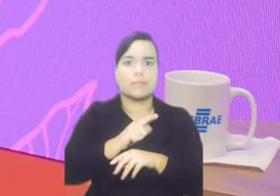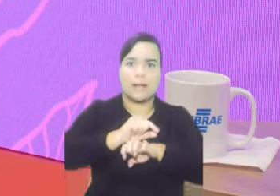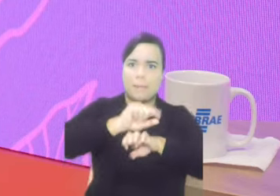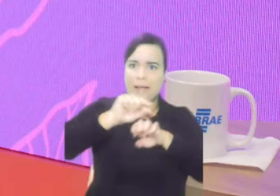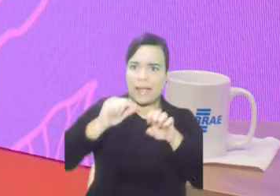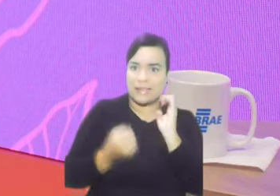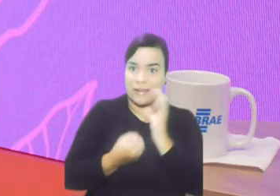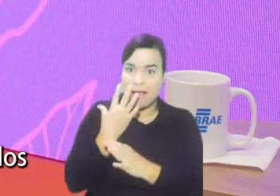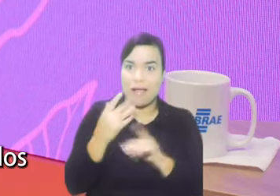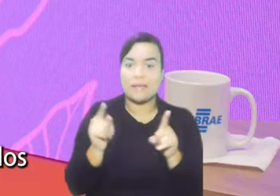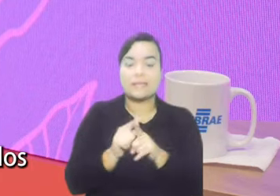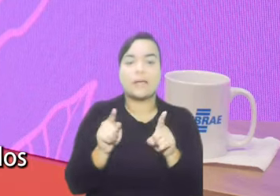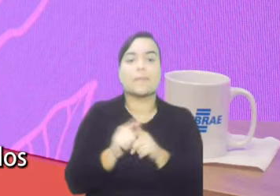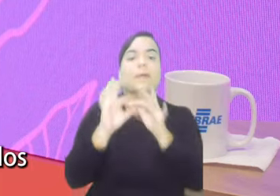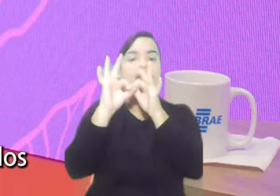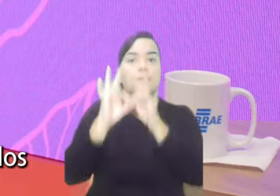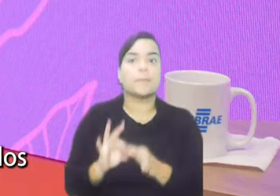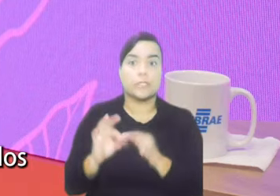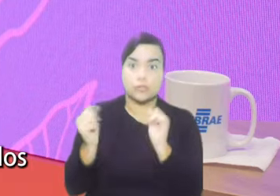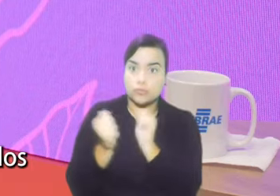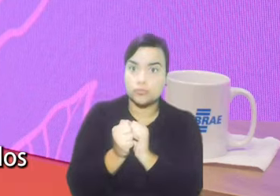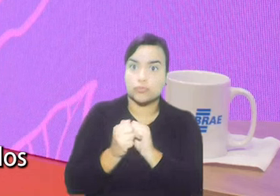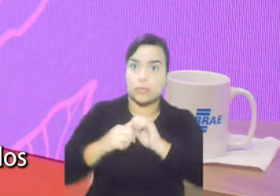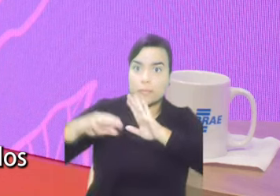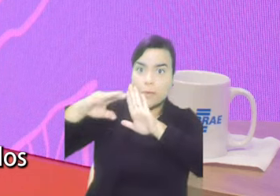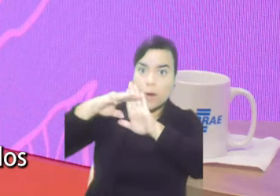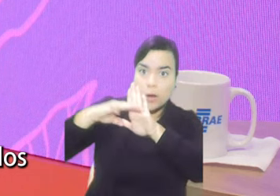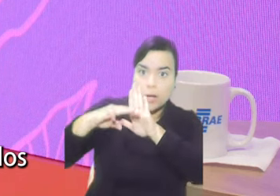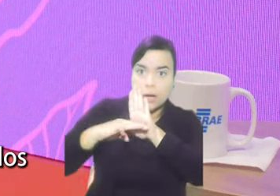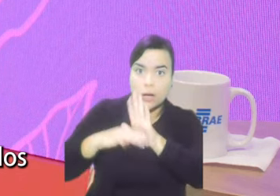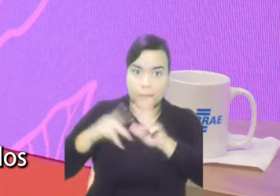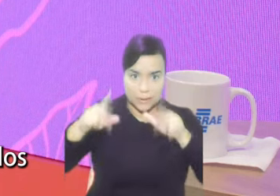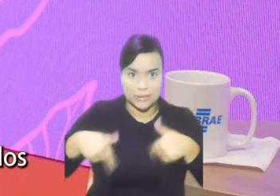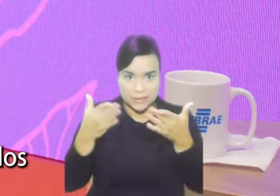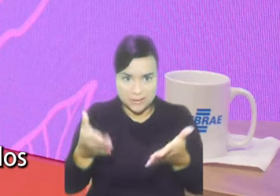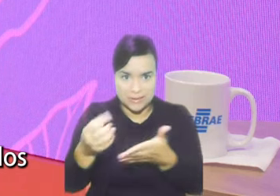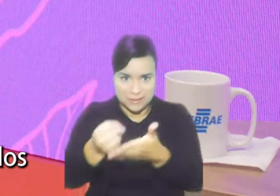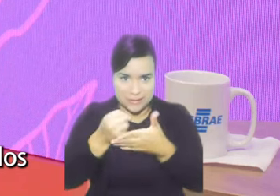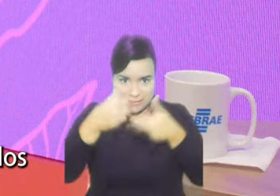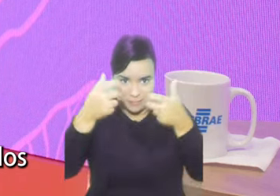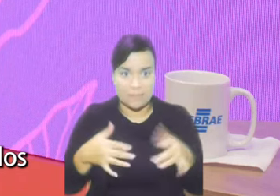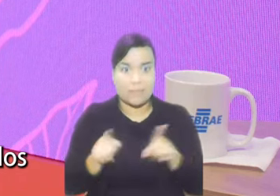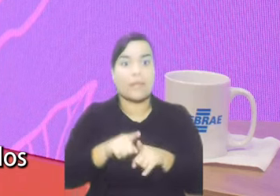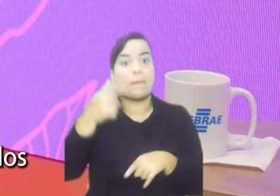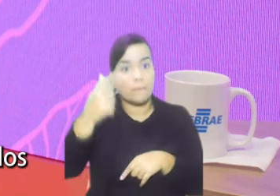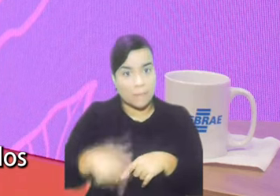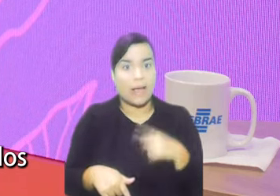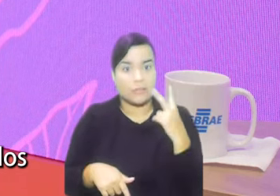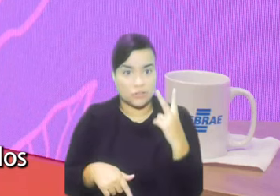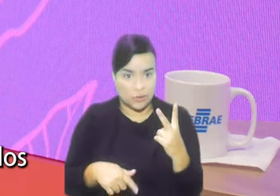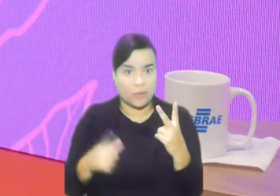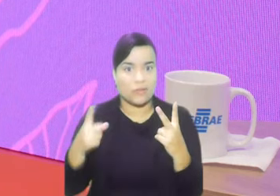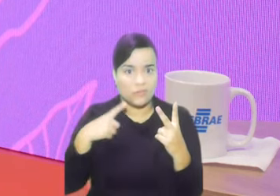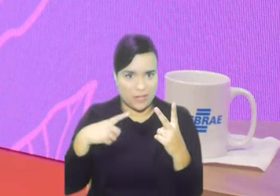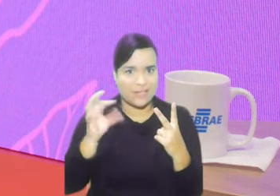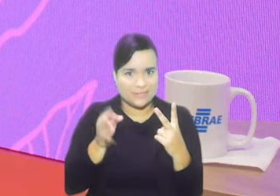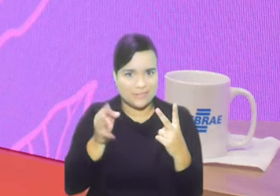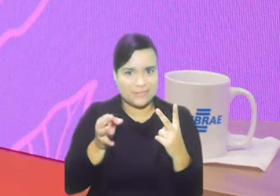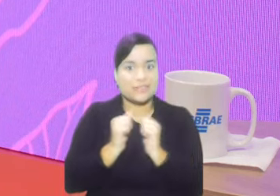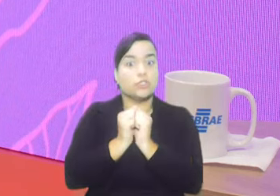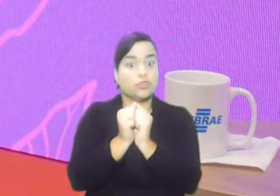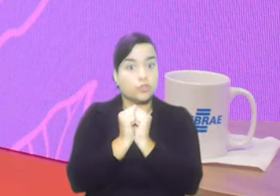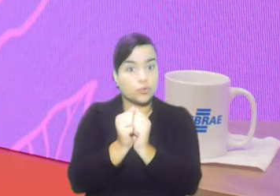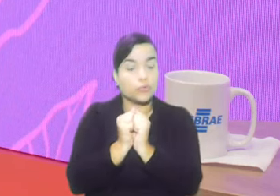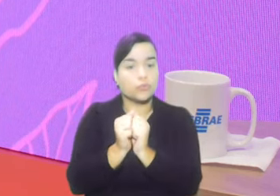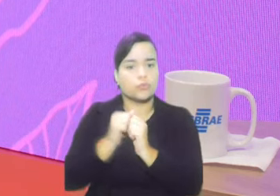como este que você trouxe, tem mais dois programas, né, junto com a Agência da ONU para Refugiados e a Rede